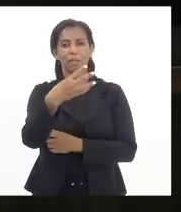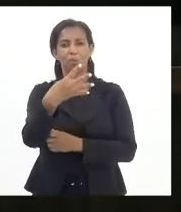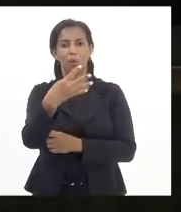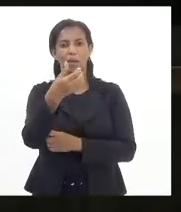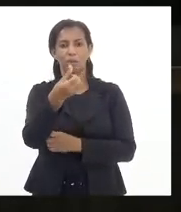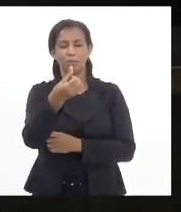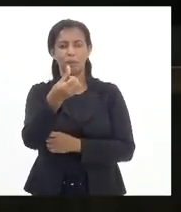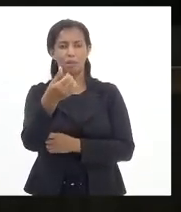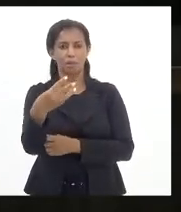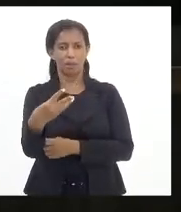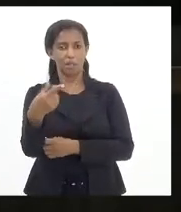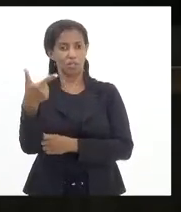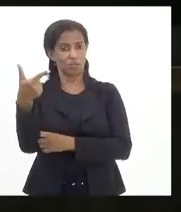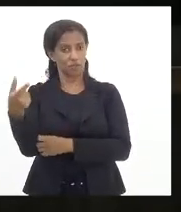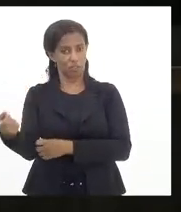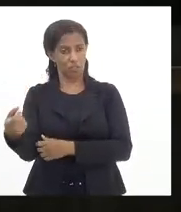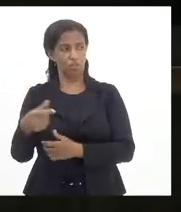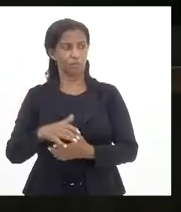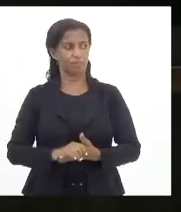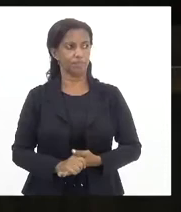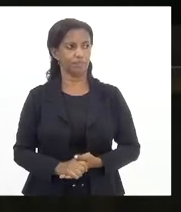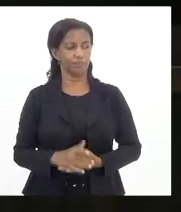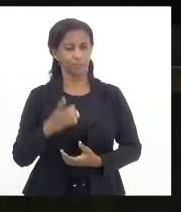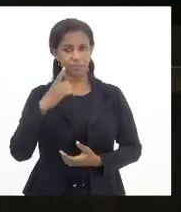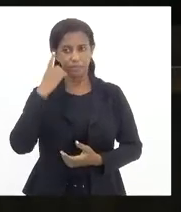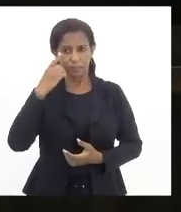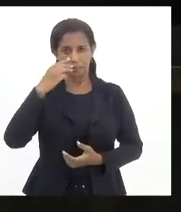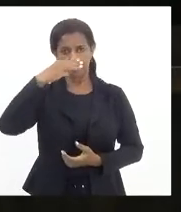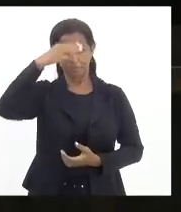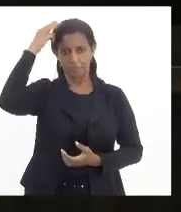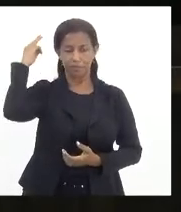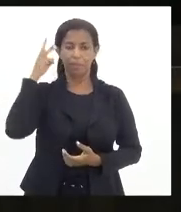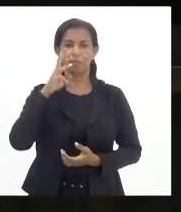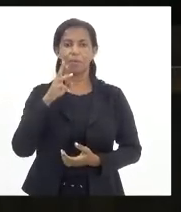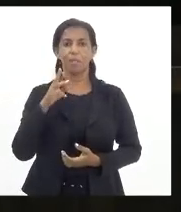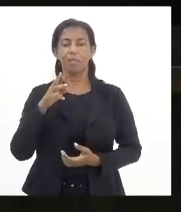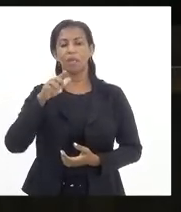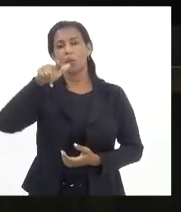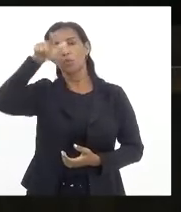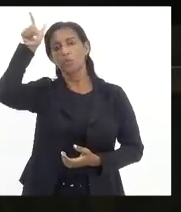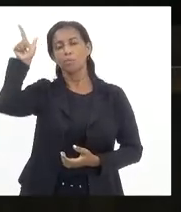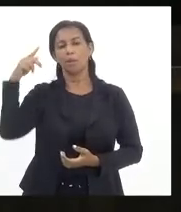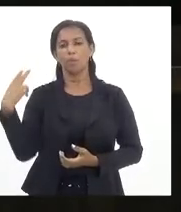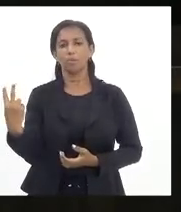de 2020. Deputado Márcio Pacheco, deputado Luiz Paulo.